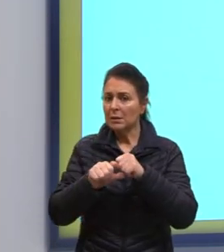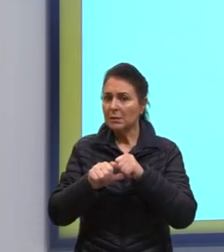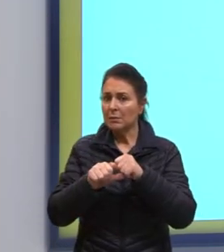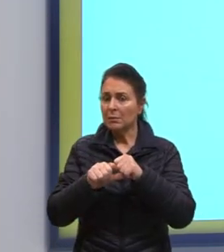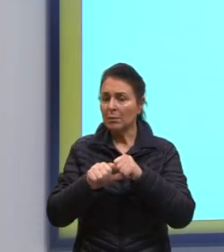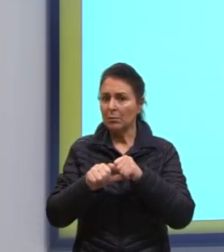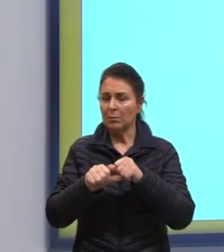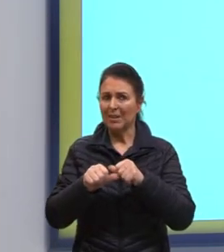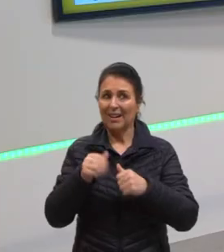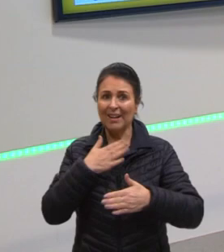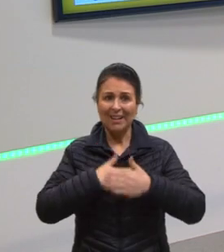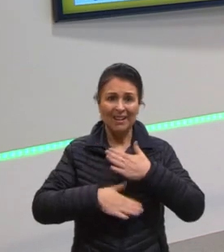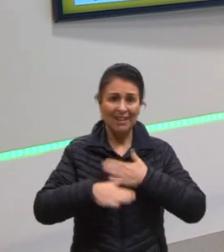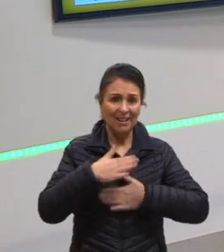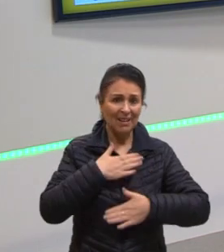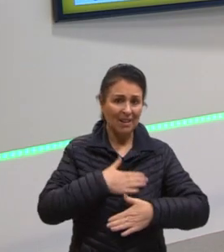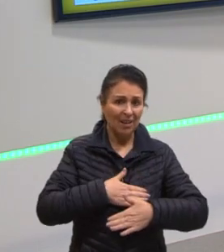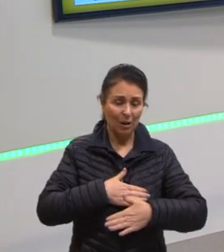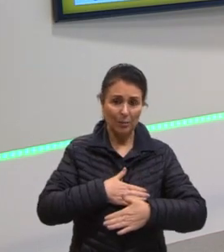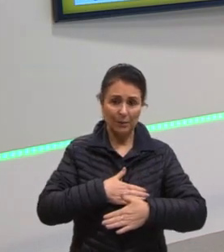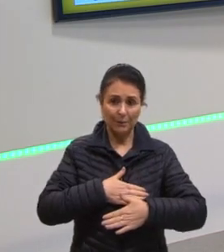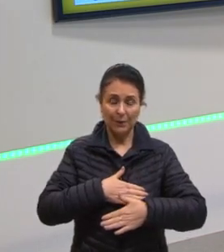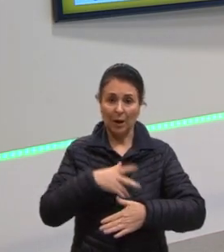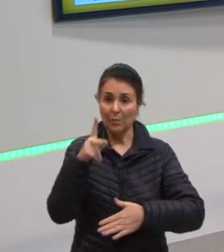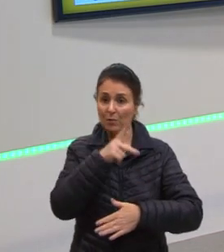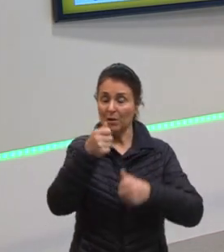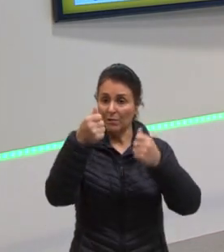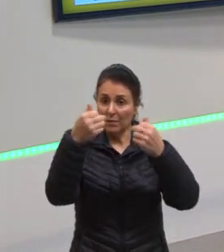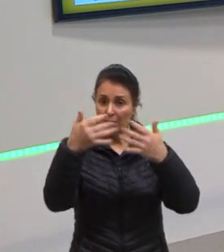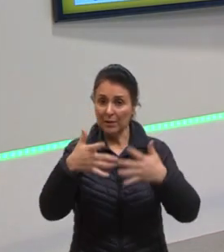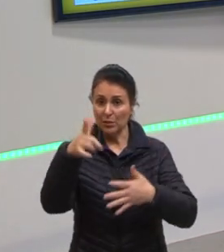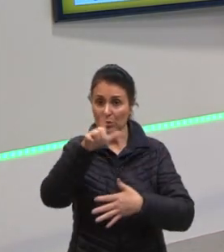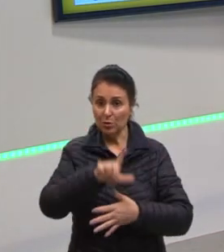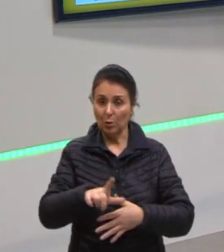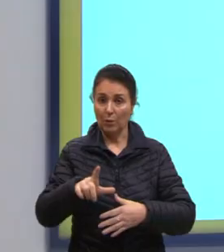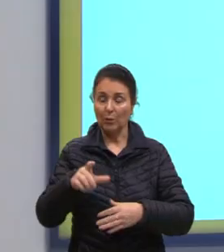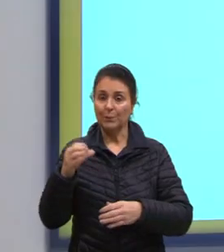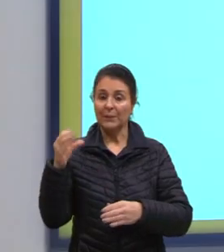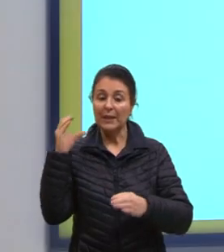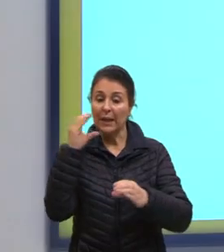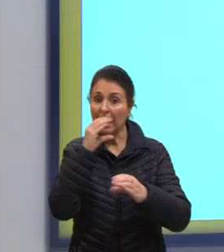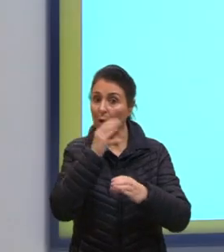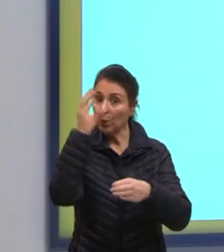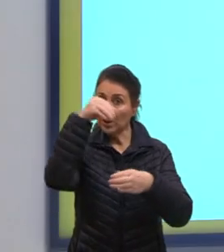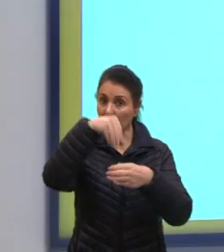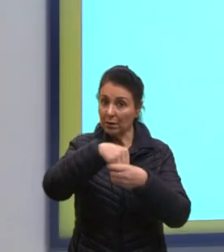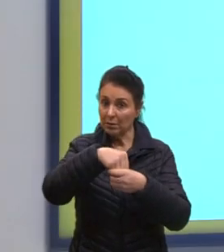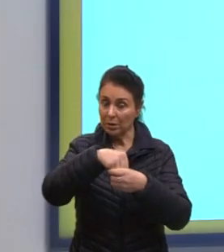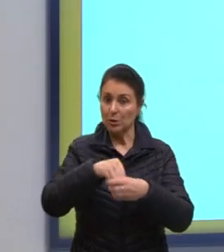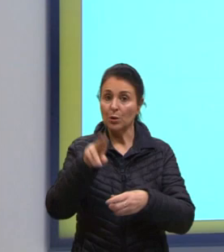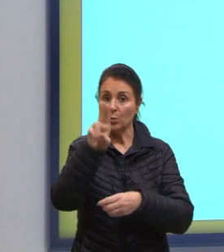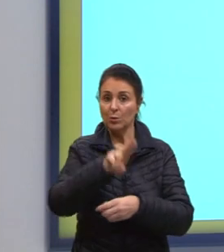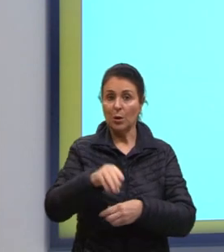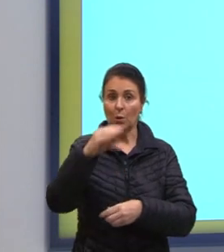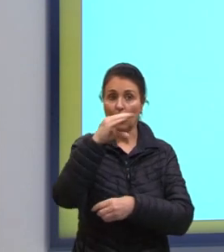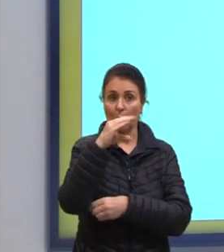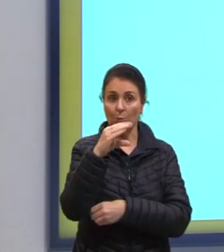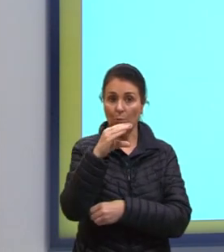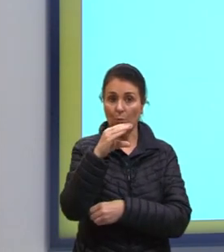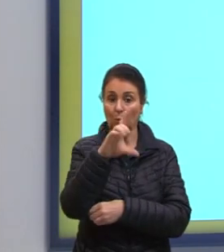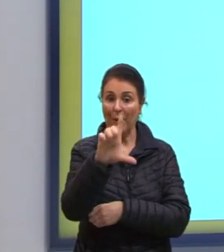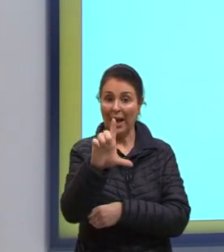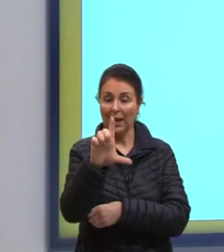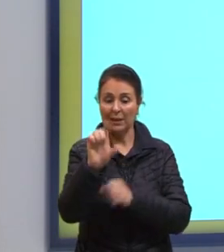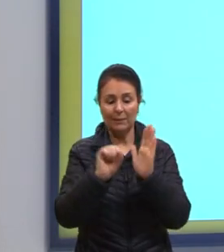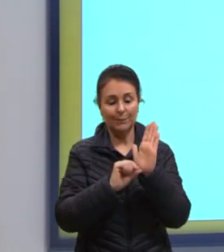calma, ficou difícil de novo, né? Mas vamos olhar aqui, Então, calor latente, a gente usa um L maiúsculo, tá?